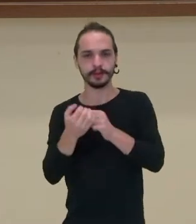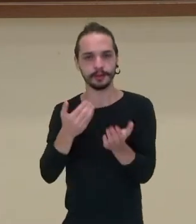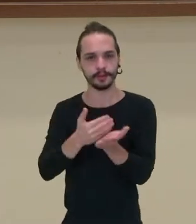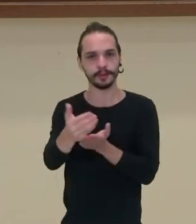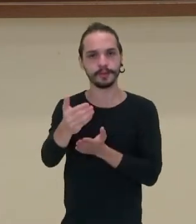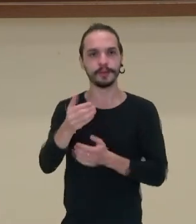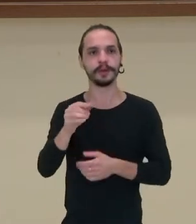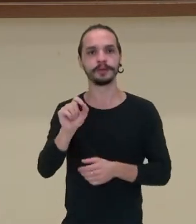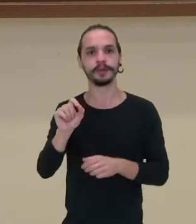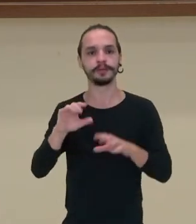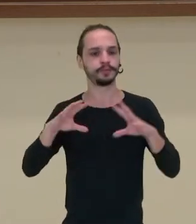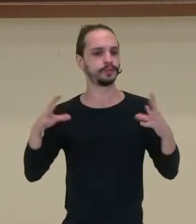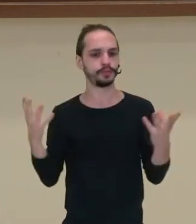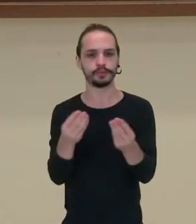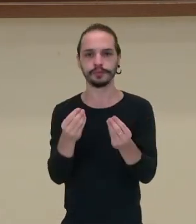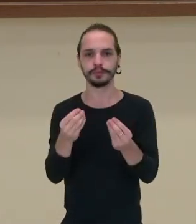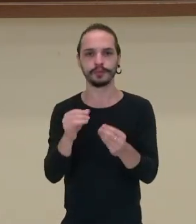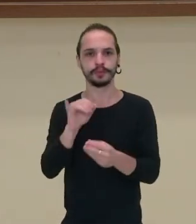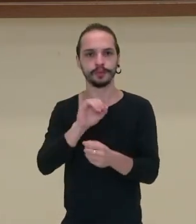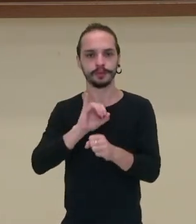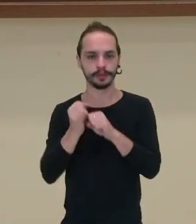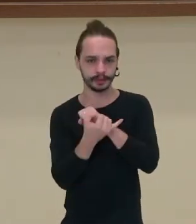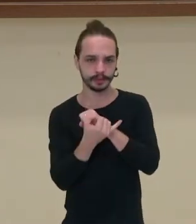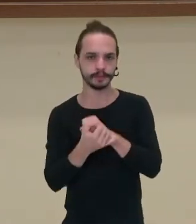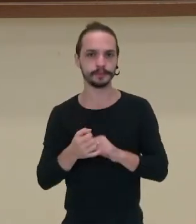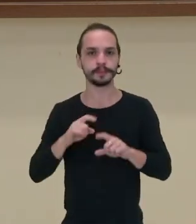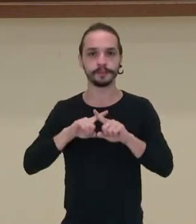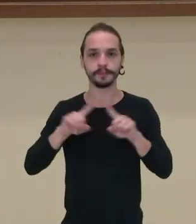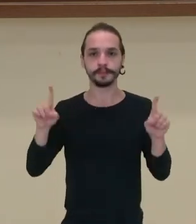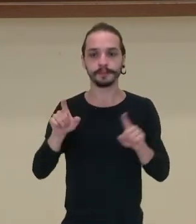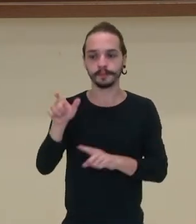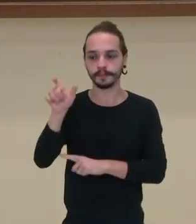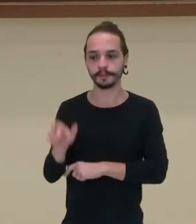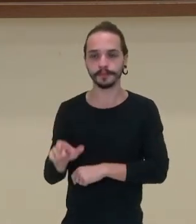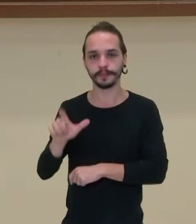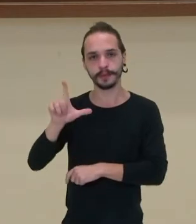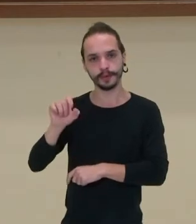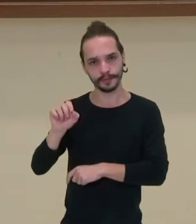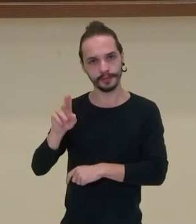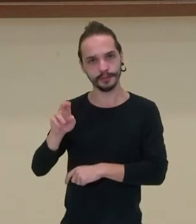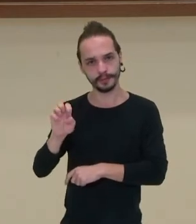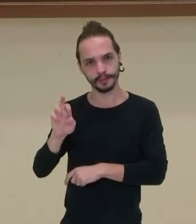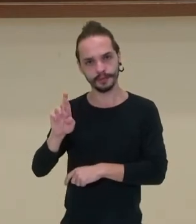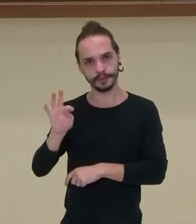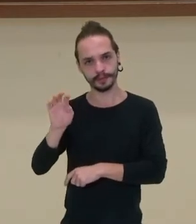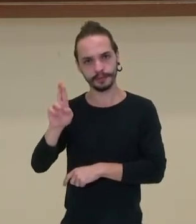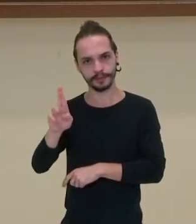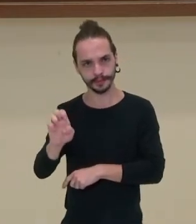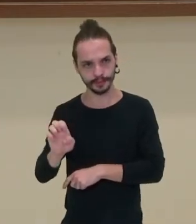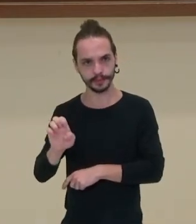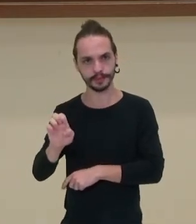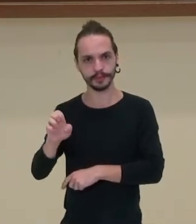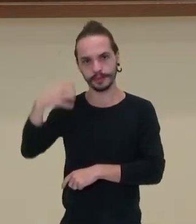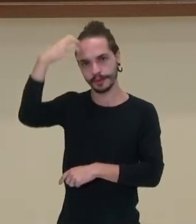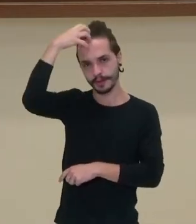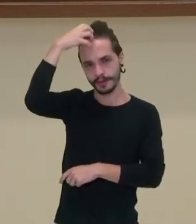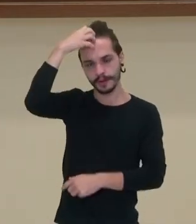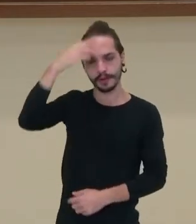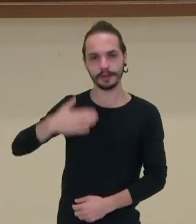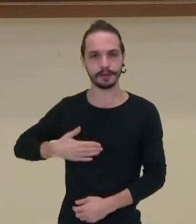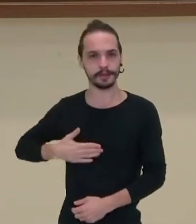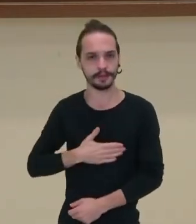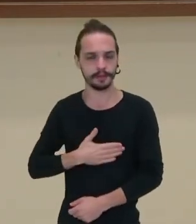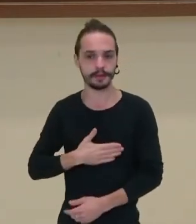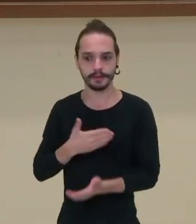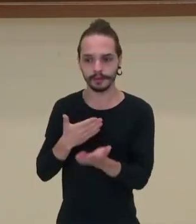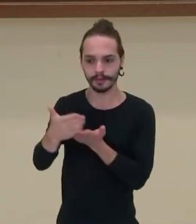conta de toda a ilha. Só que o Louventure, quando Napoleão Bonaparte assume o poder na